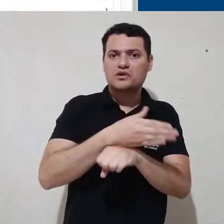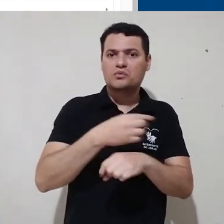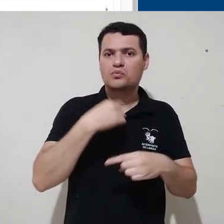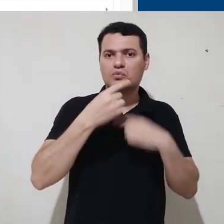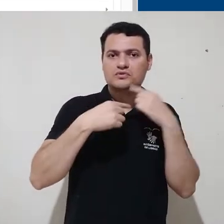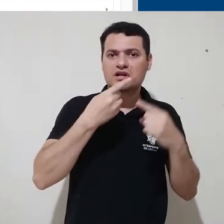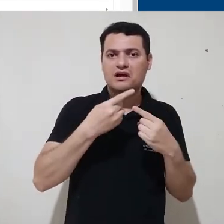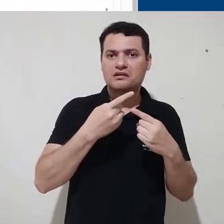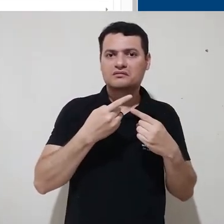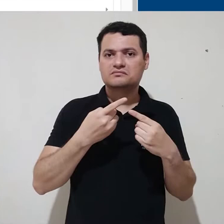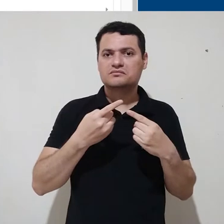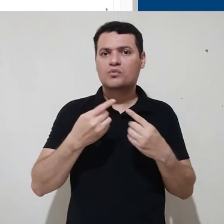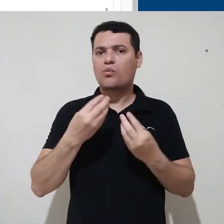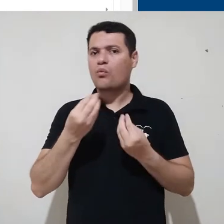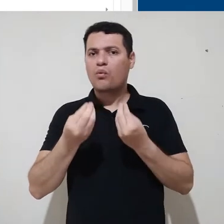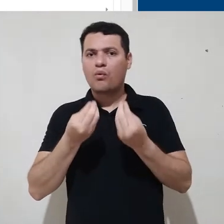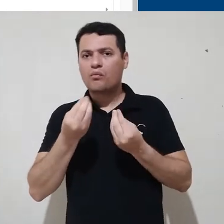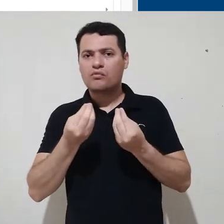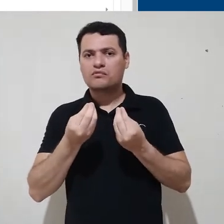usando o login único,